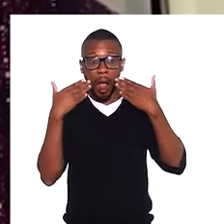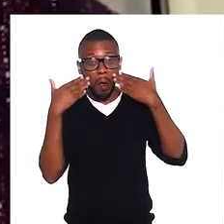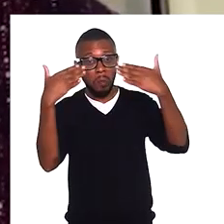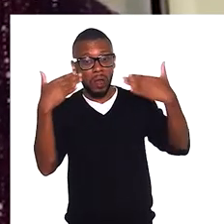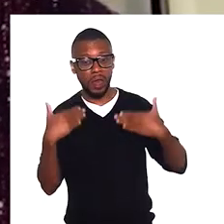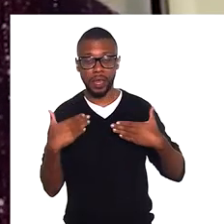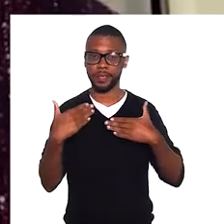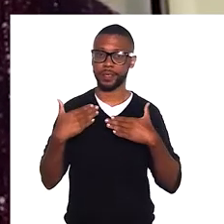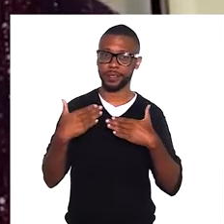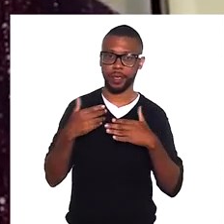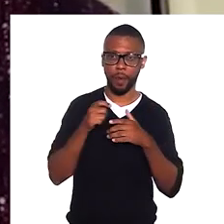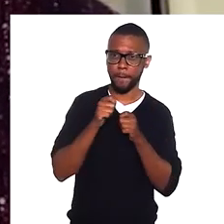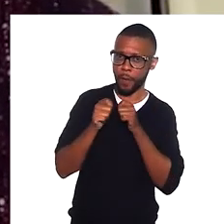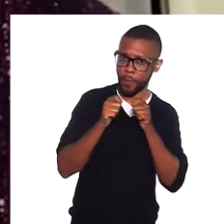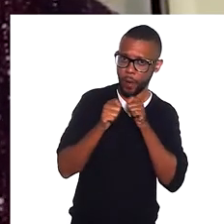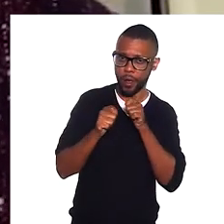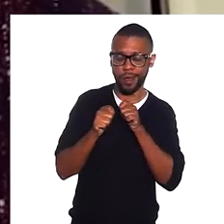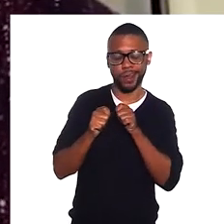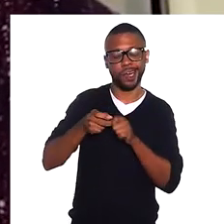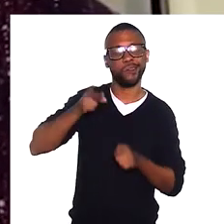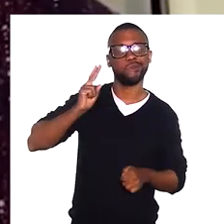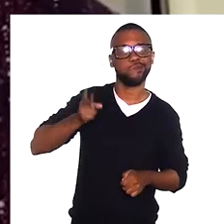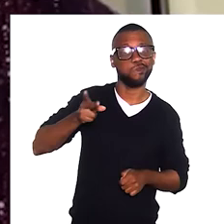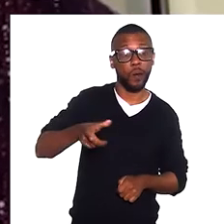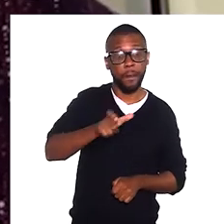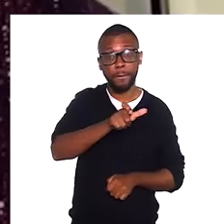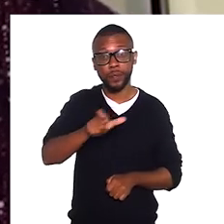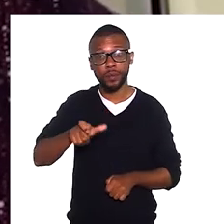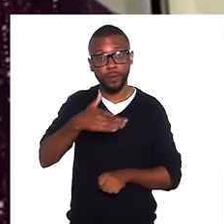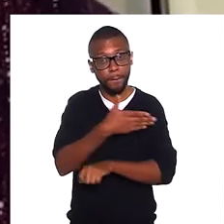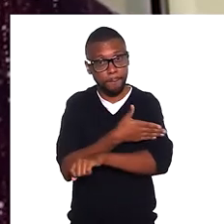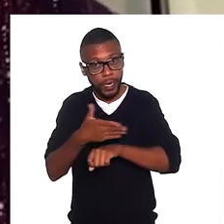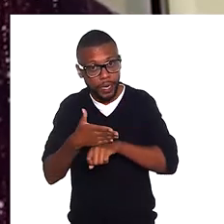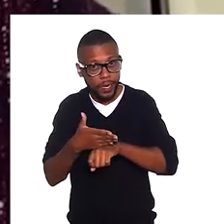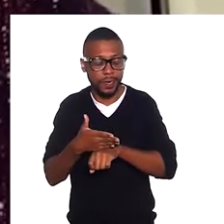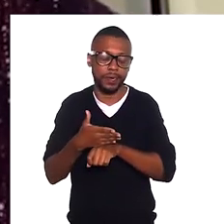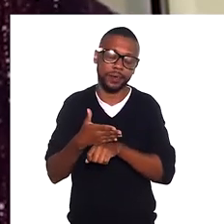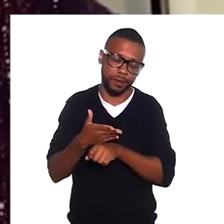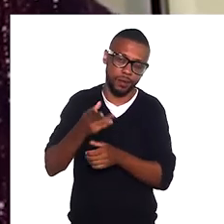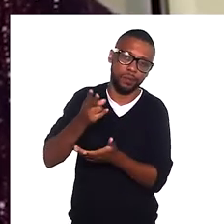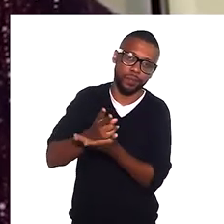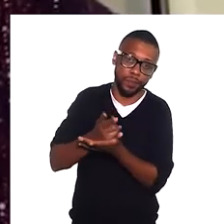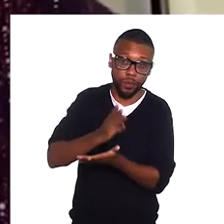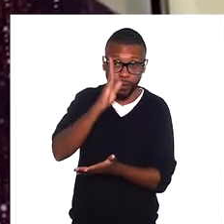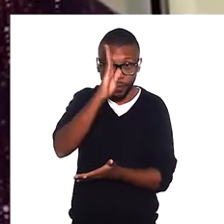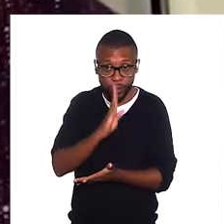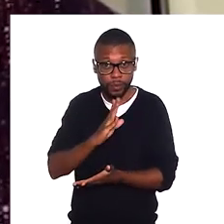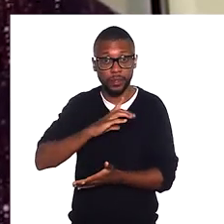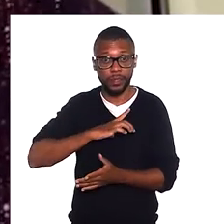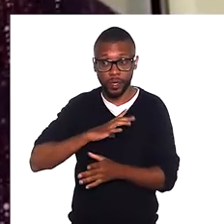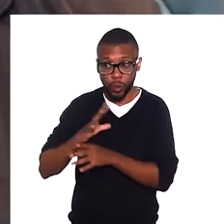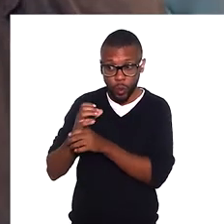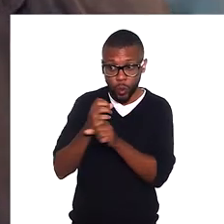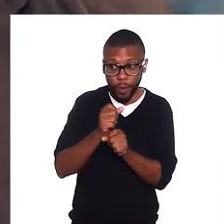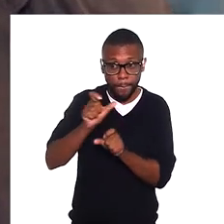pessoas que aparecem seguem sendo as pessoas brancas, mesmo a gente vivendo em um país de maioria negro.